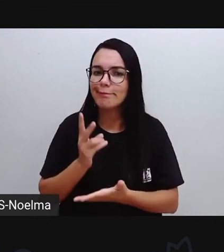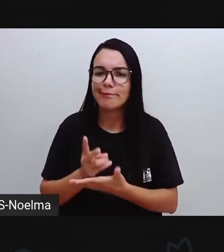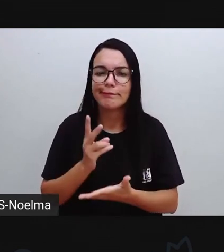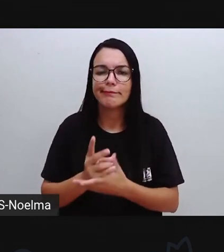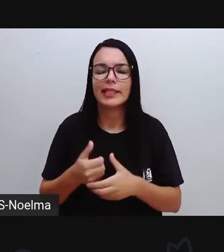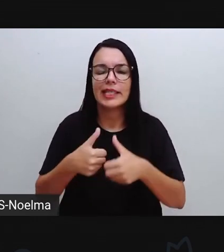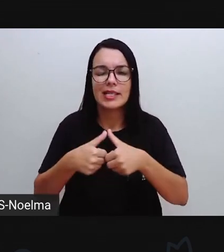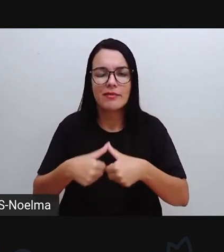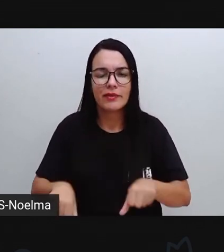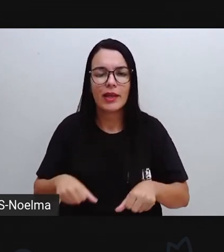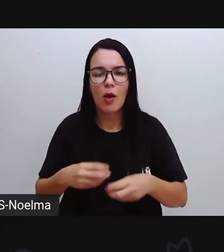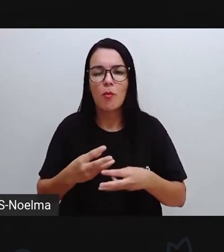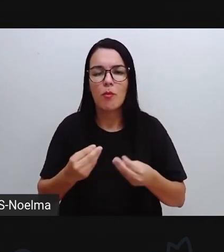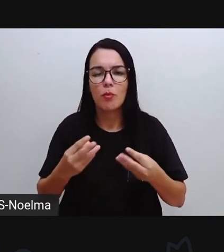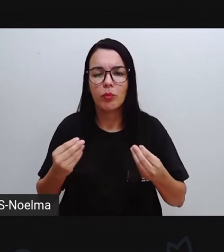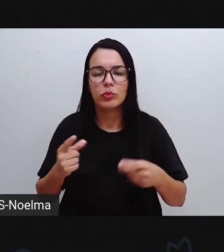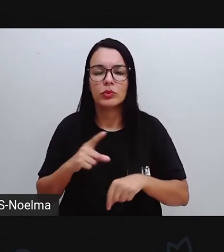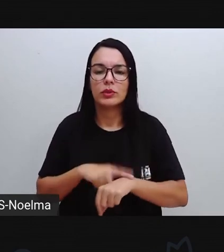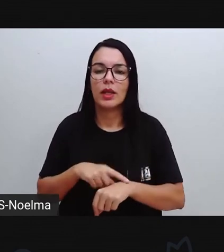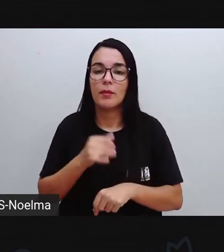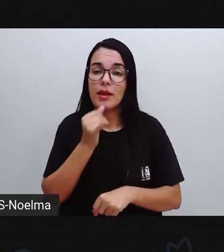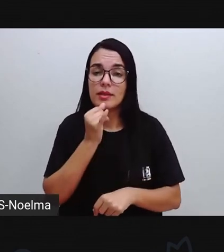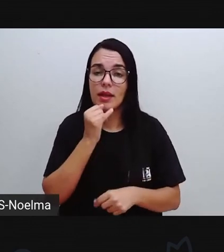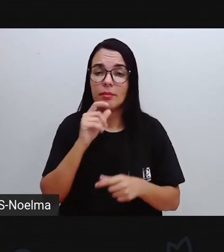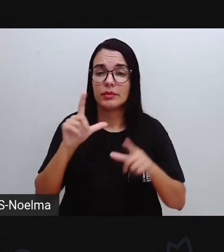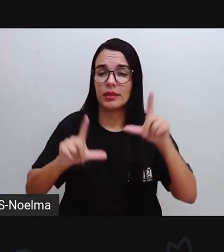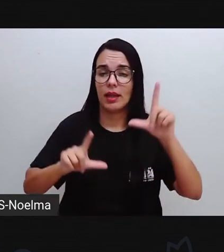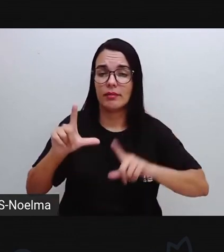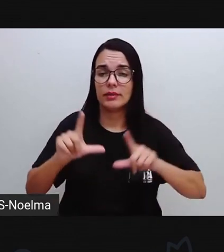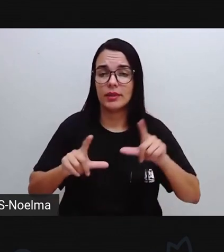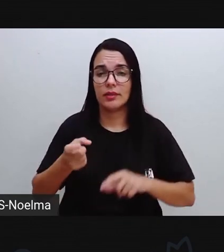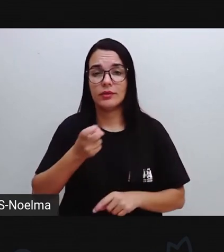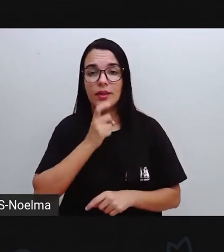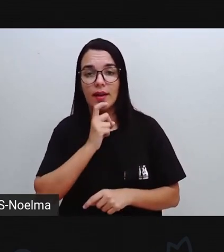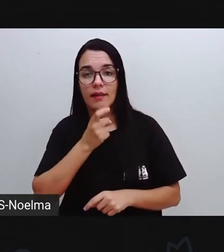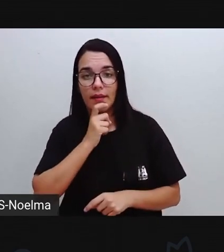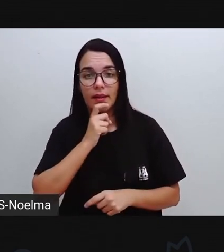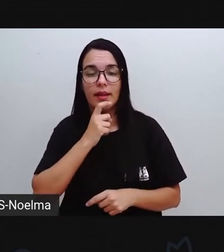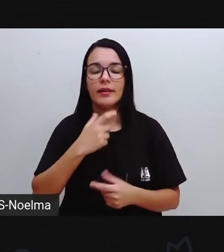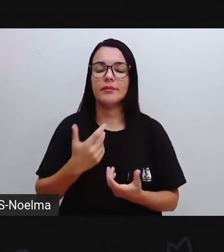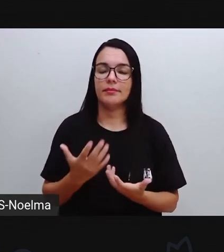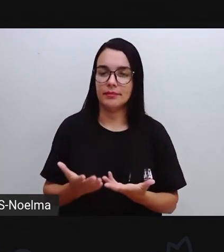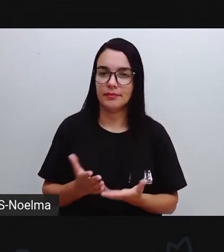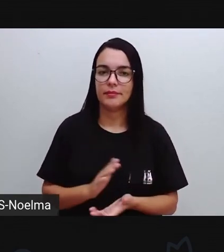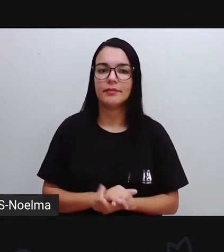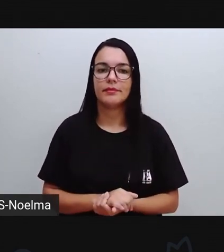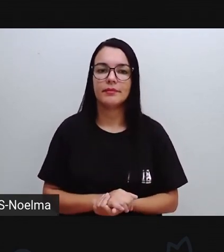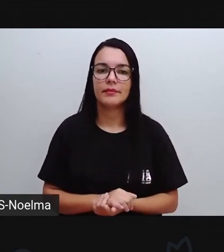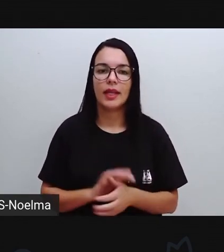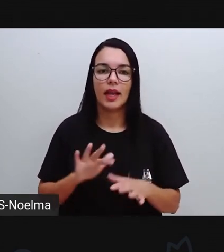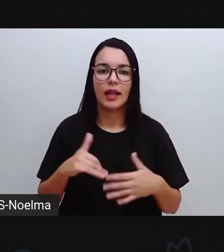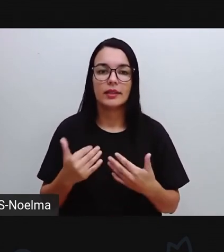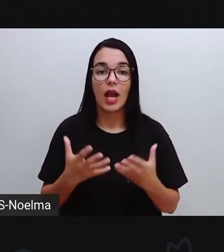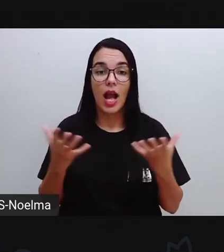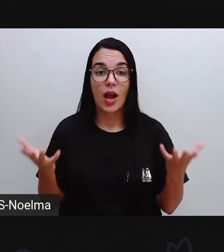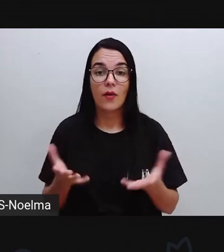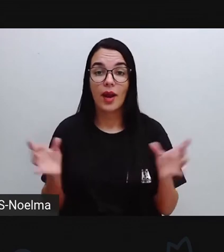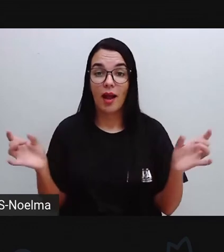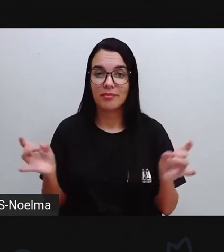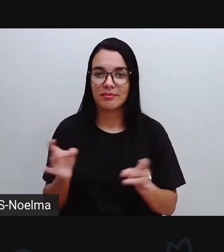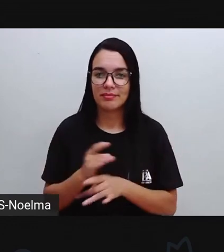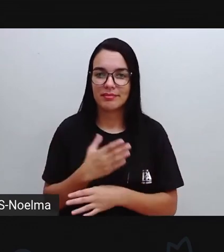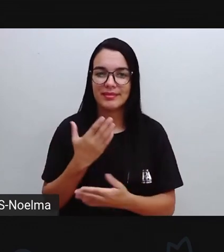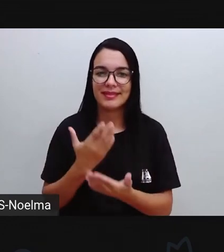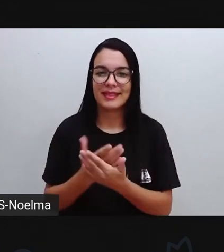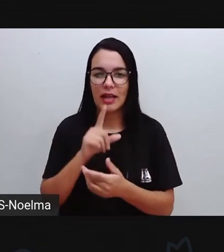utilizar por um longo período, que é o caso da televisão, geladeira, máquina de lavar, certo? Bom, gente, a gente vai ficando por aqui.